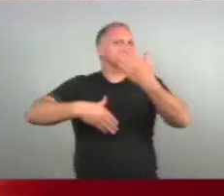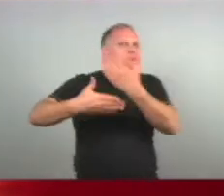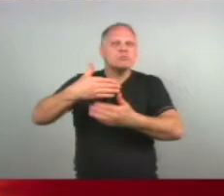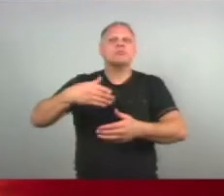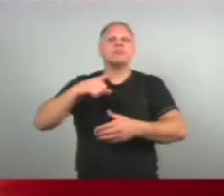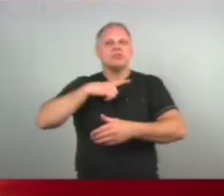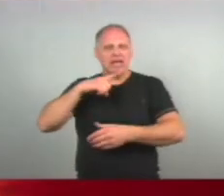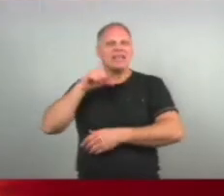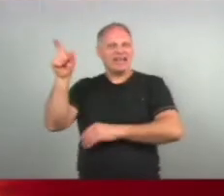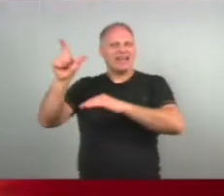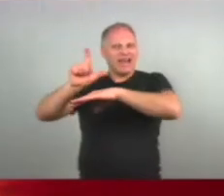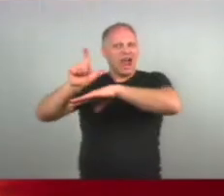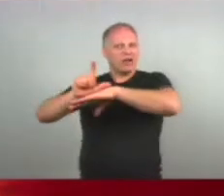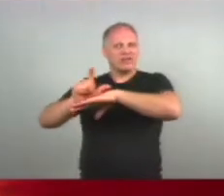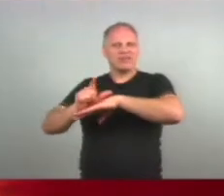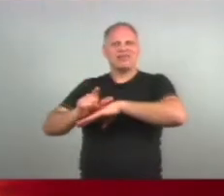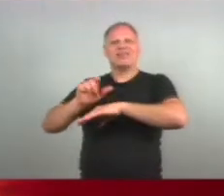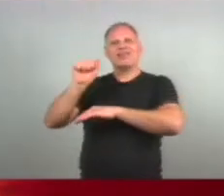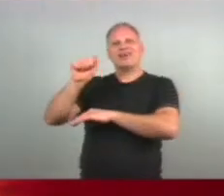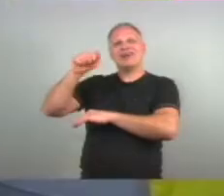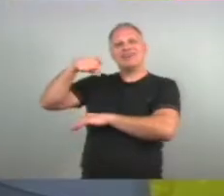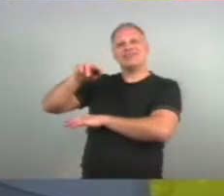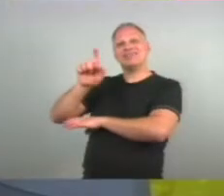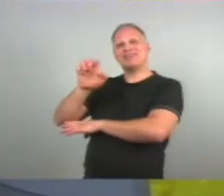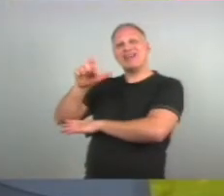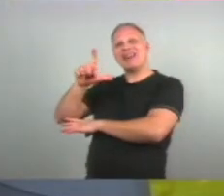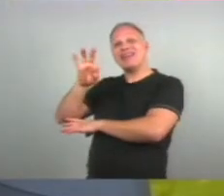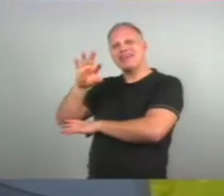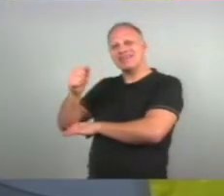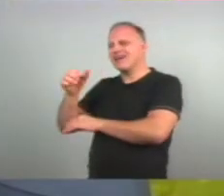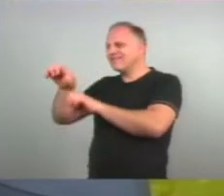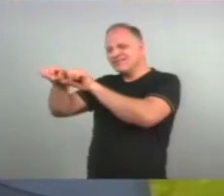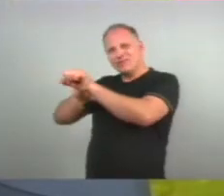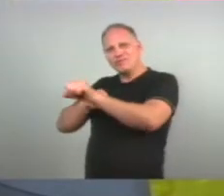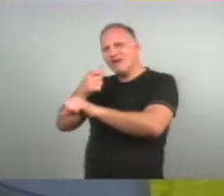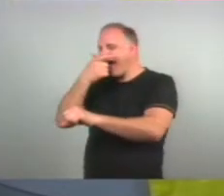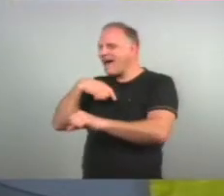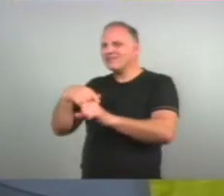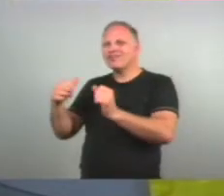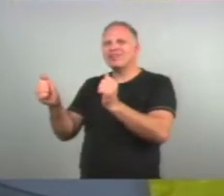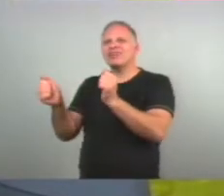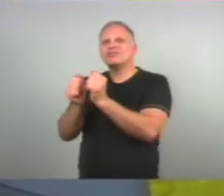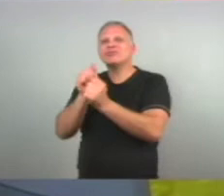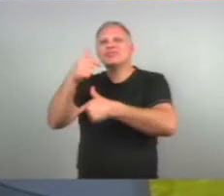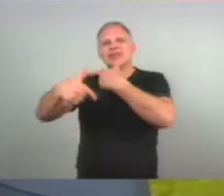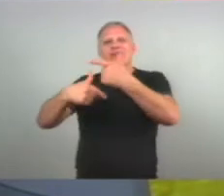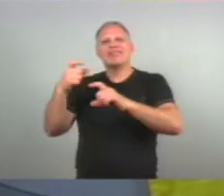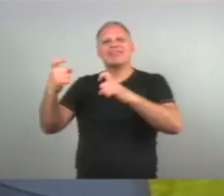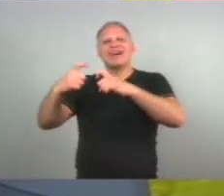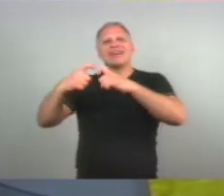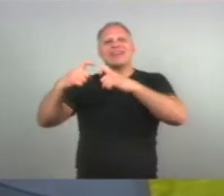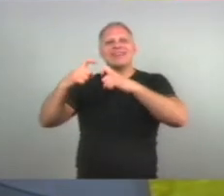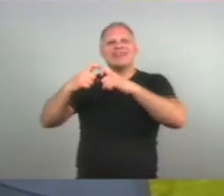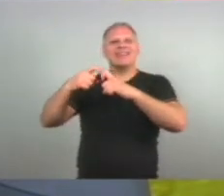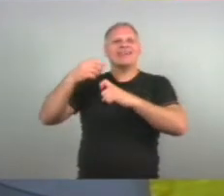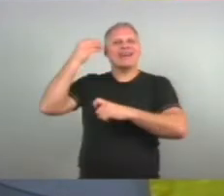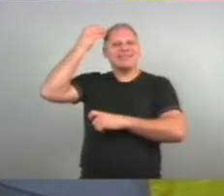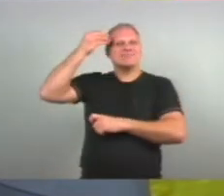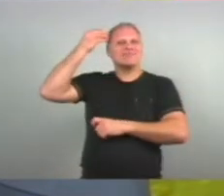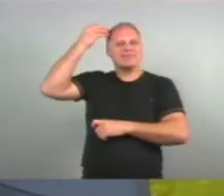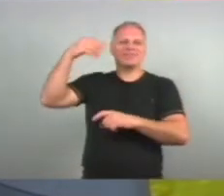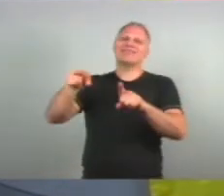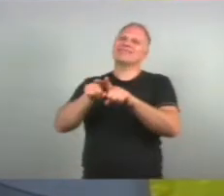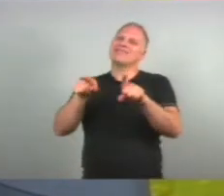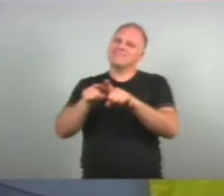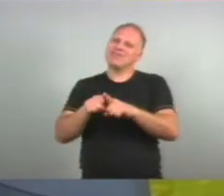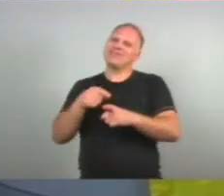A Angelita Então Né? Se forma Provavelmente Vai ser nossa parceira De clínica Né Angelita? Quero te agradecer